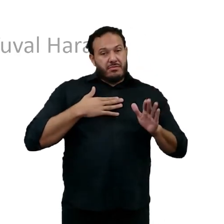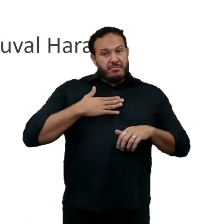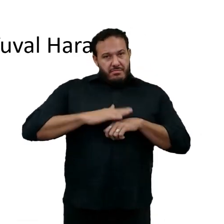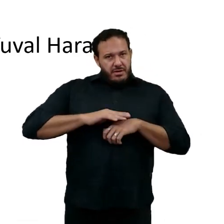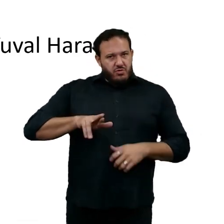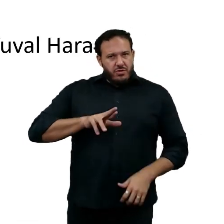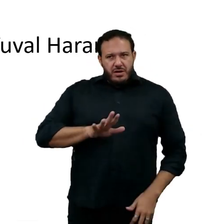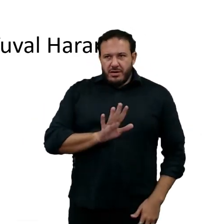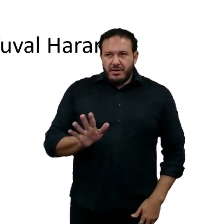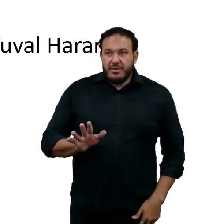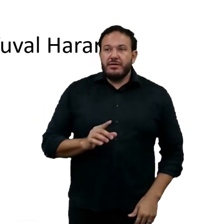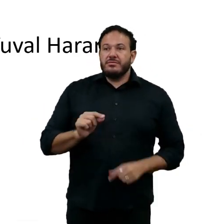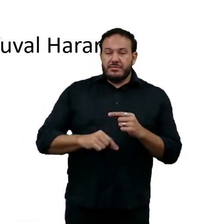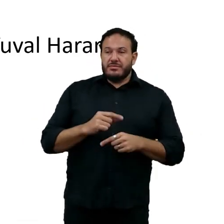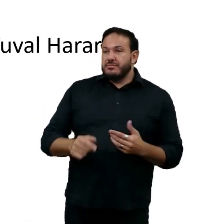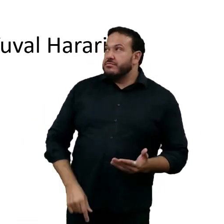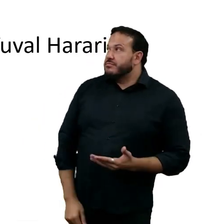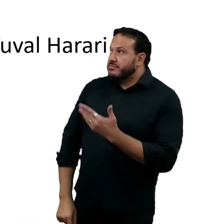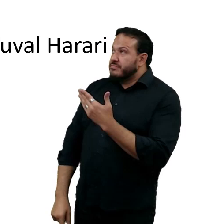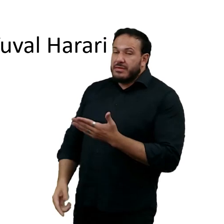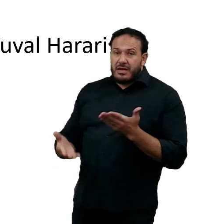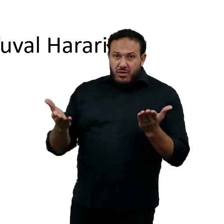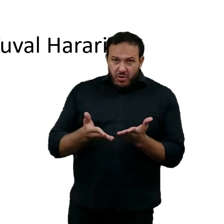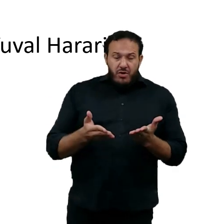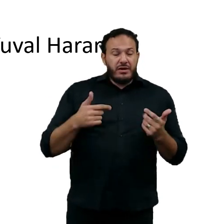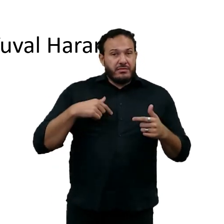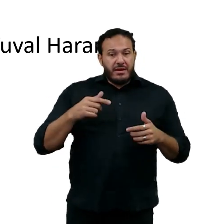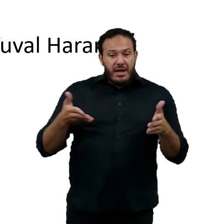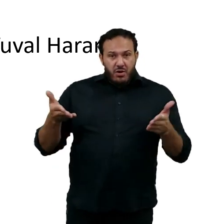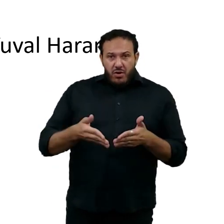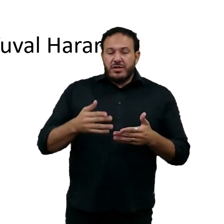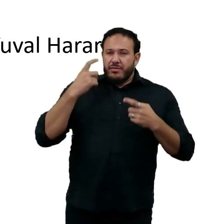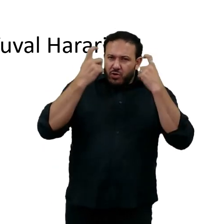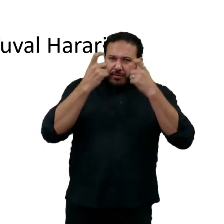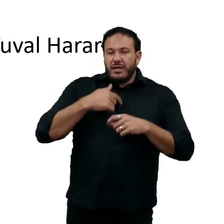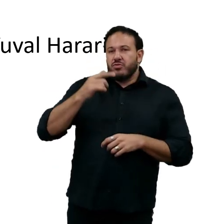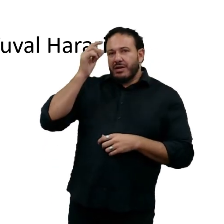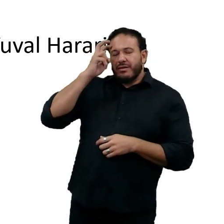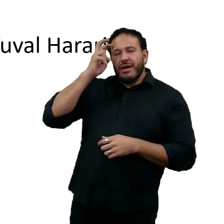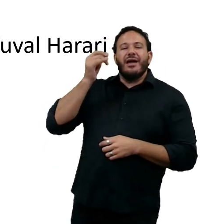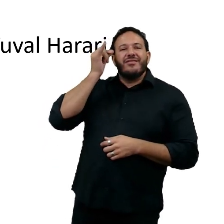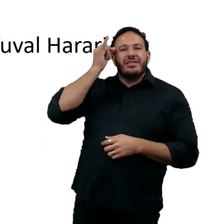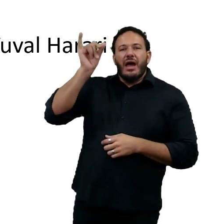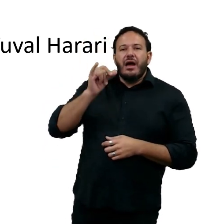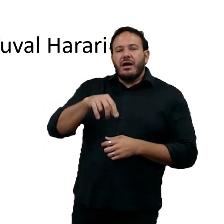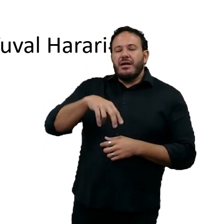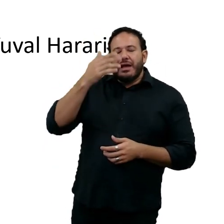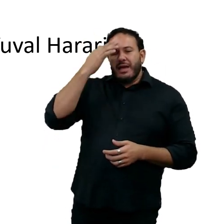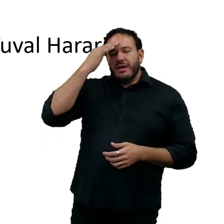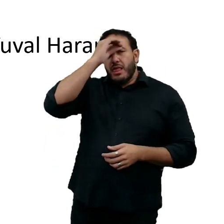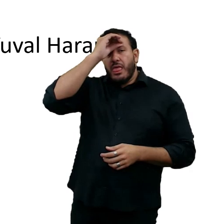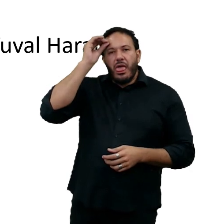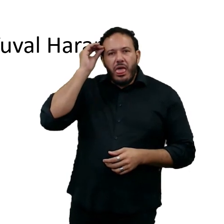de que eu estou muito mais preocupado com estupidez natural do que com inteligência artificial